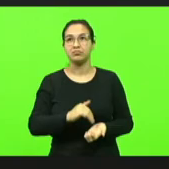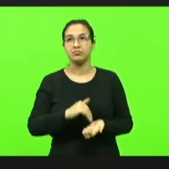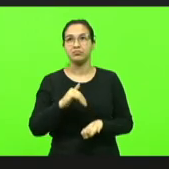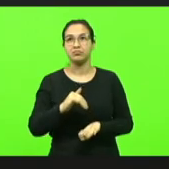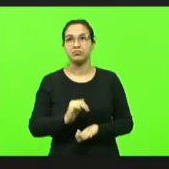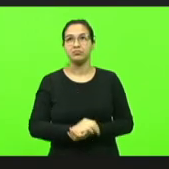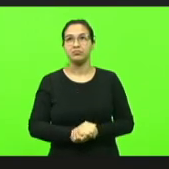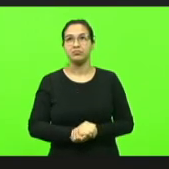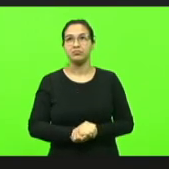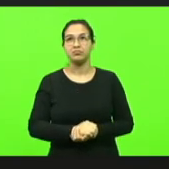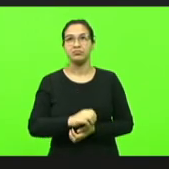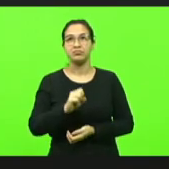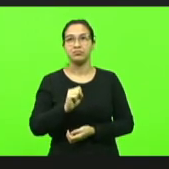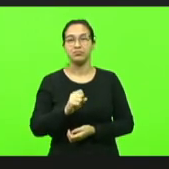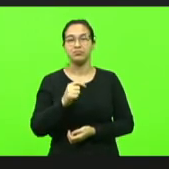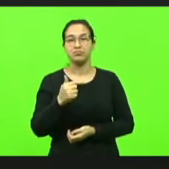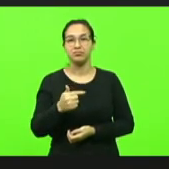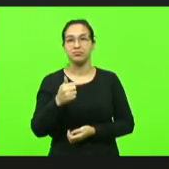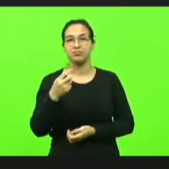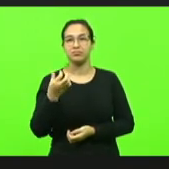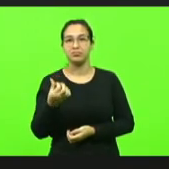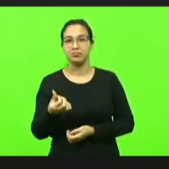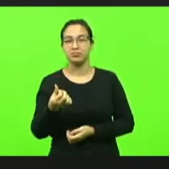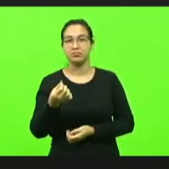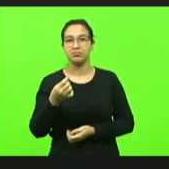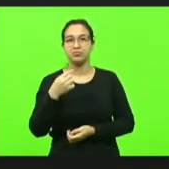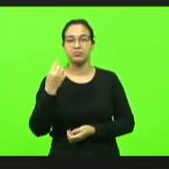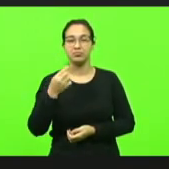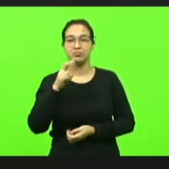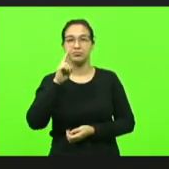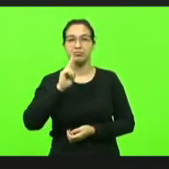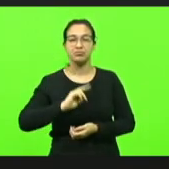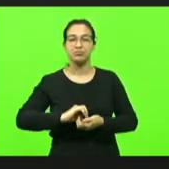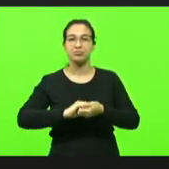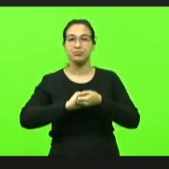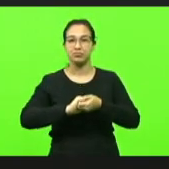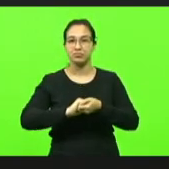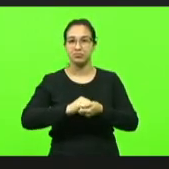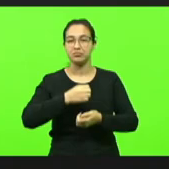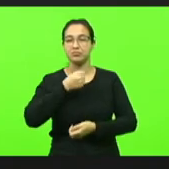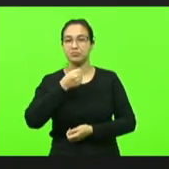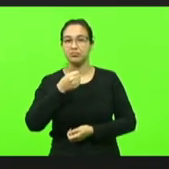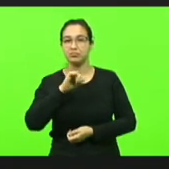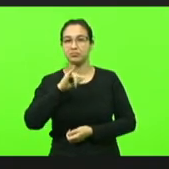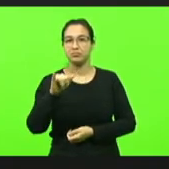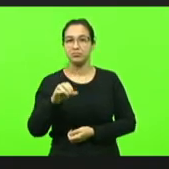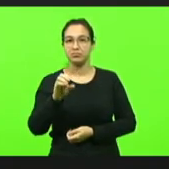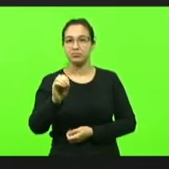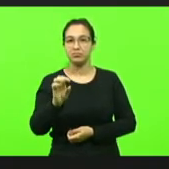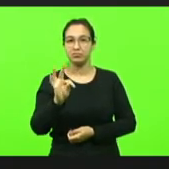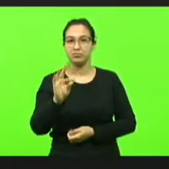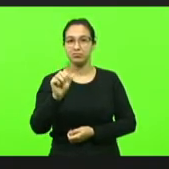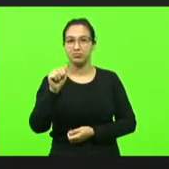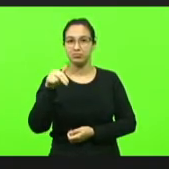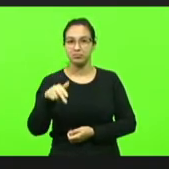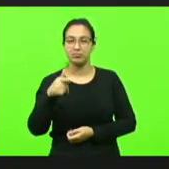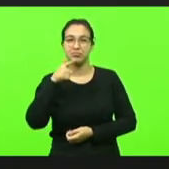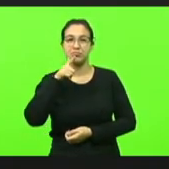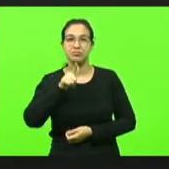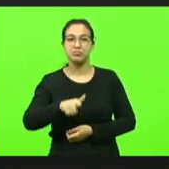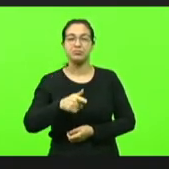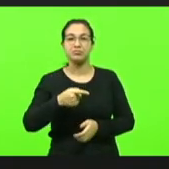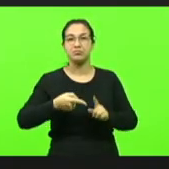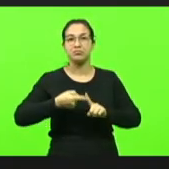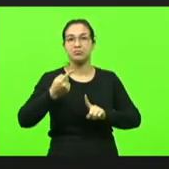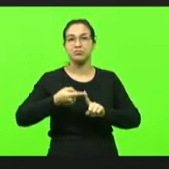876 deputado Ivan Atts cumprimento jornalista Jotan Silva pela conquista do primeiro lugar na